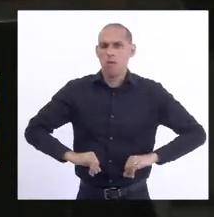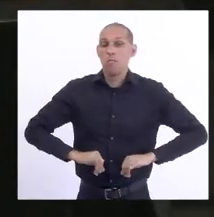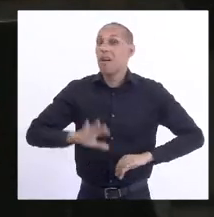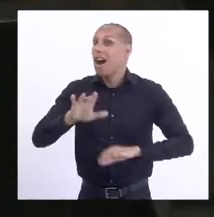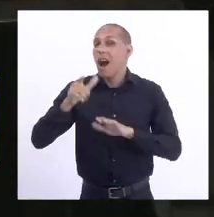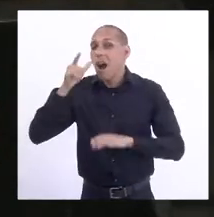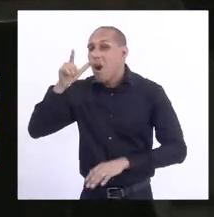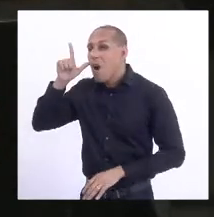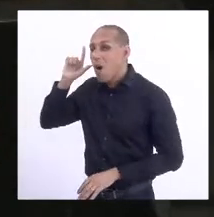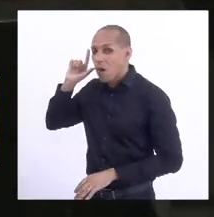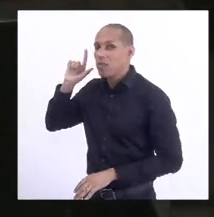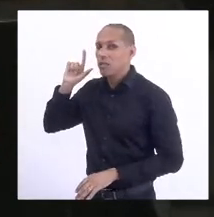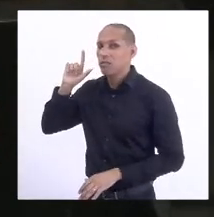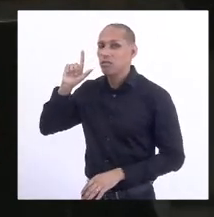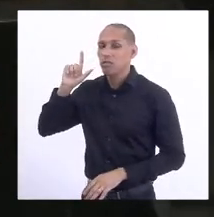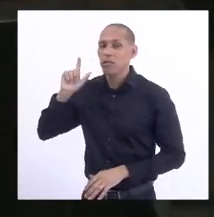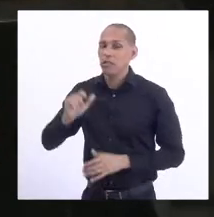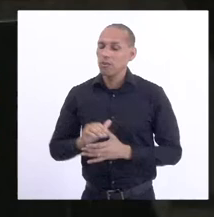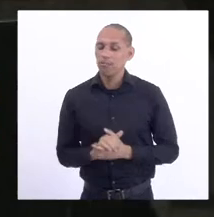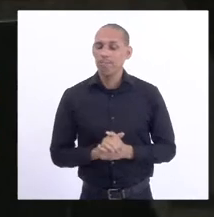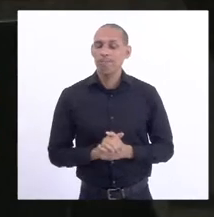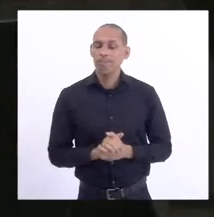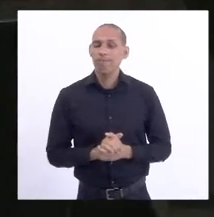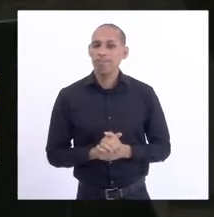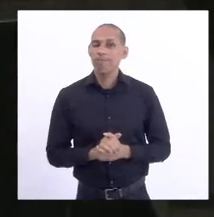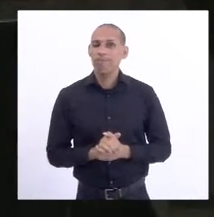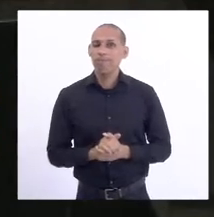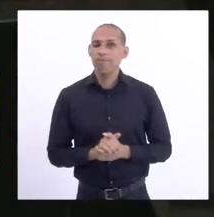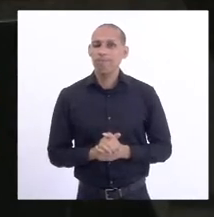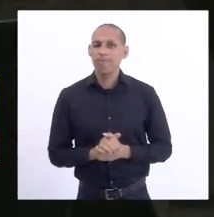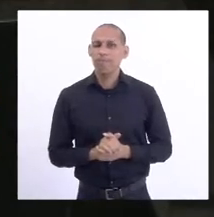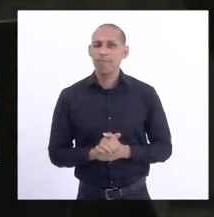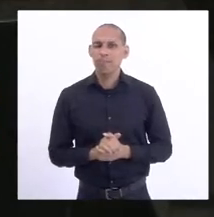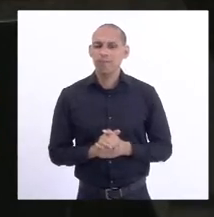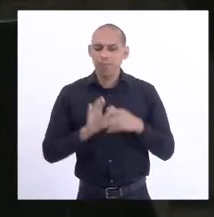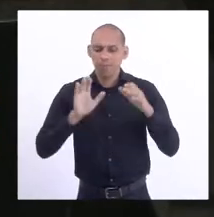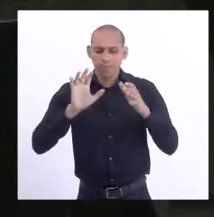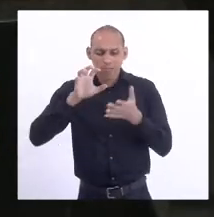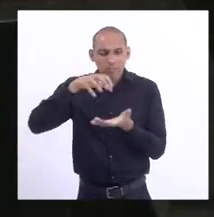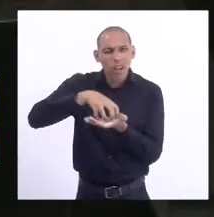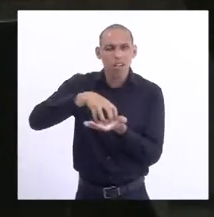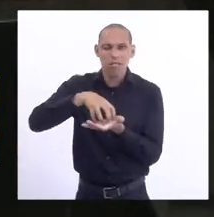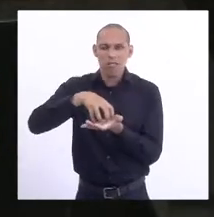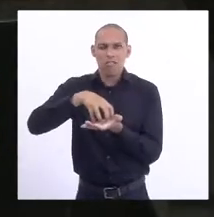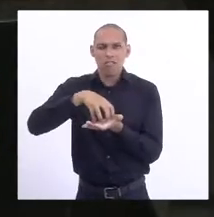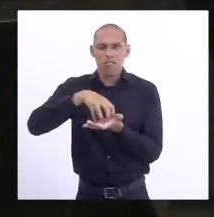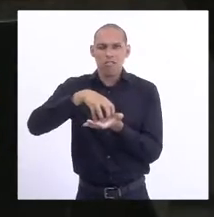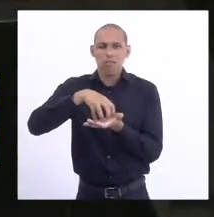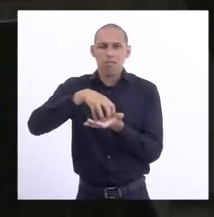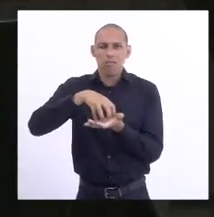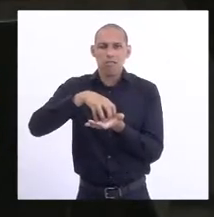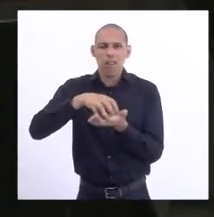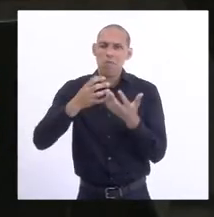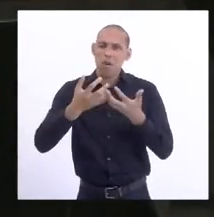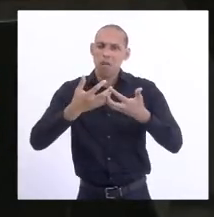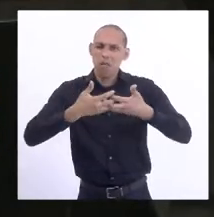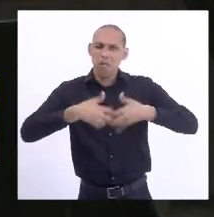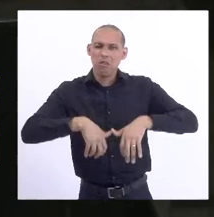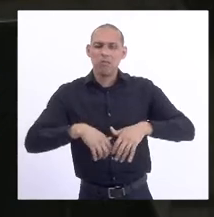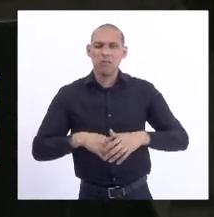focou praticamente no centro de Petrópolis